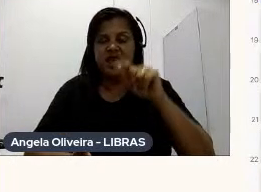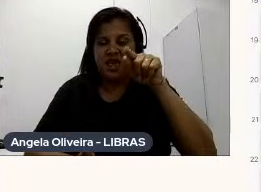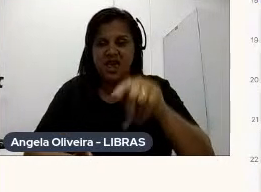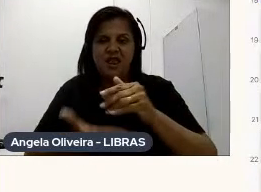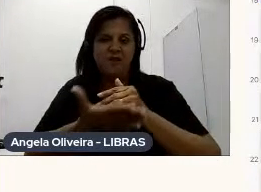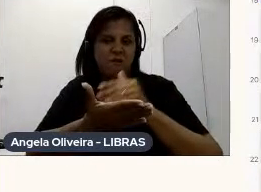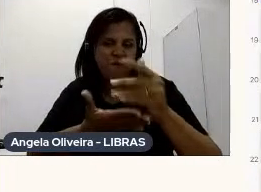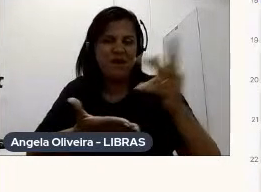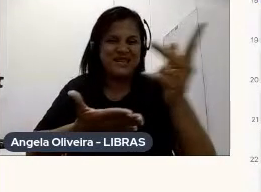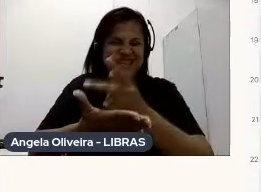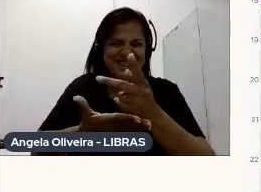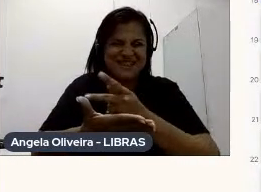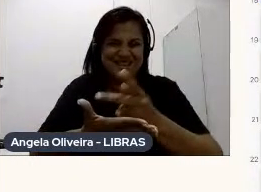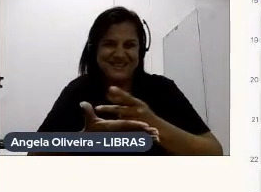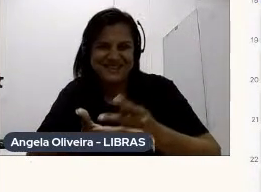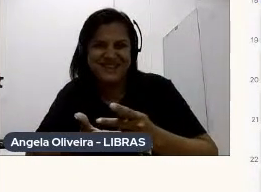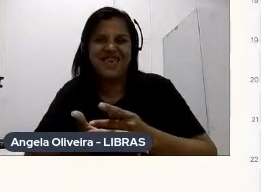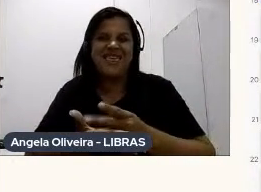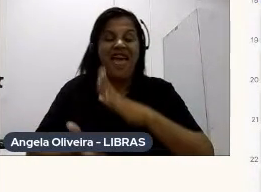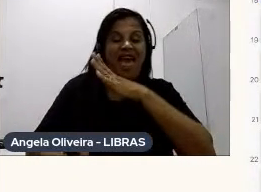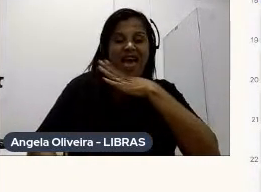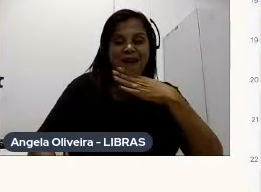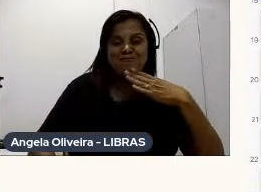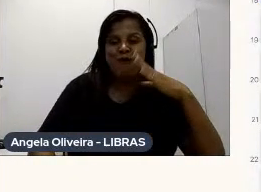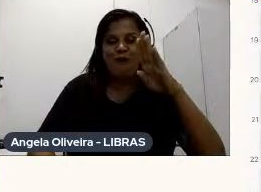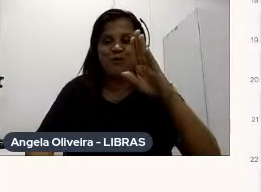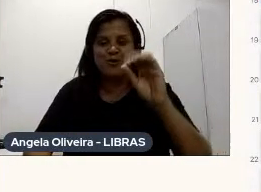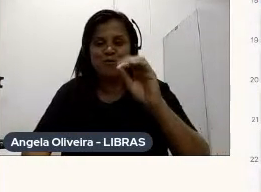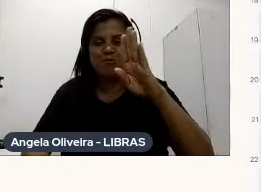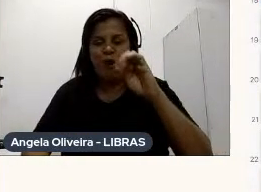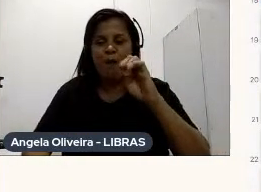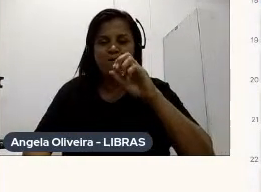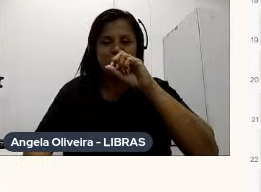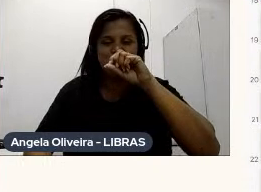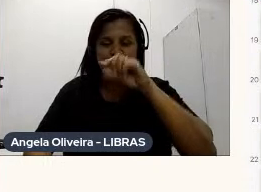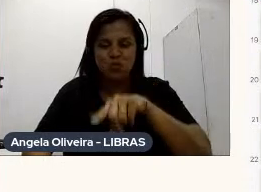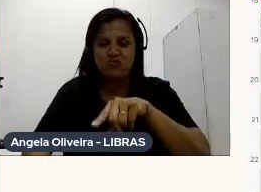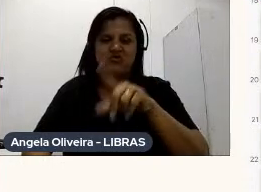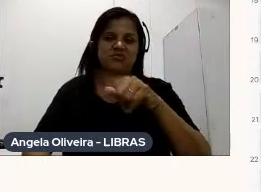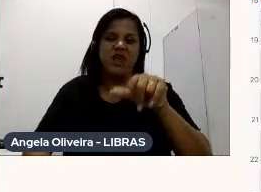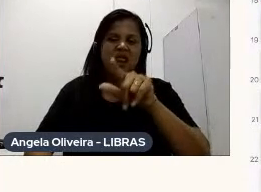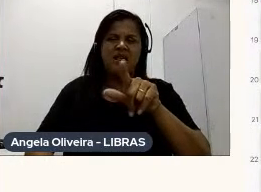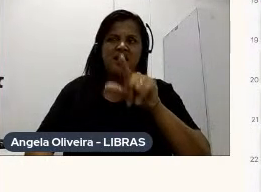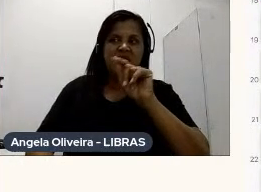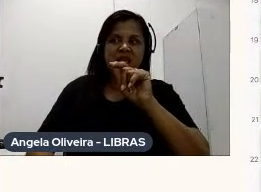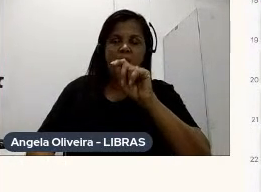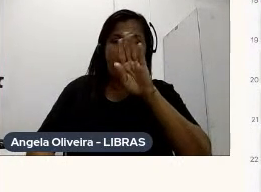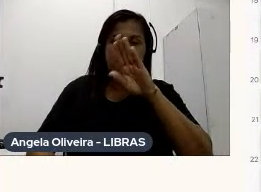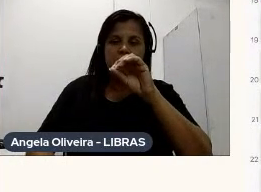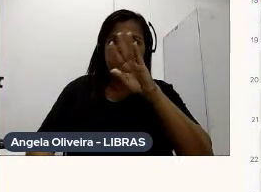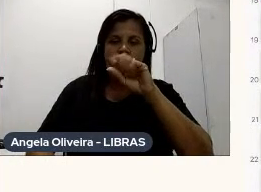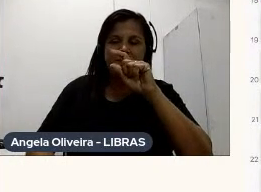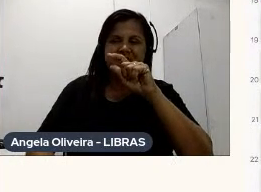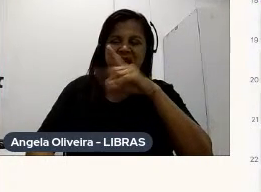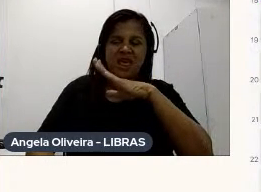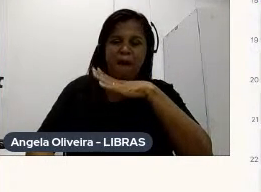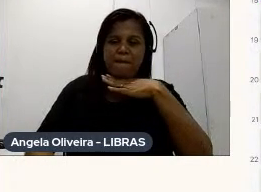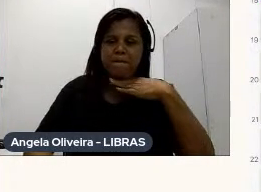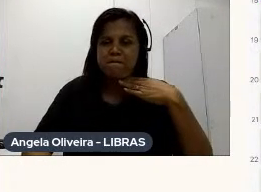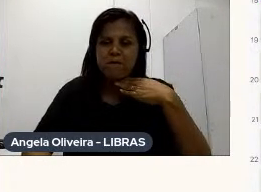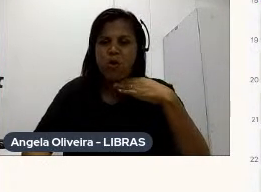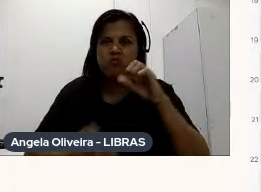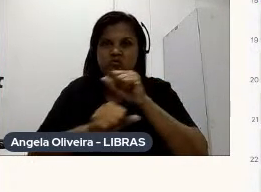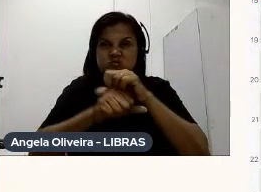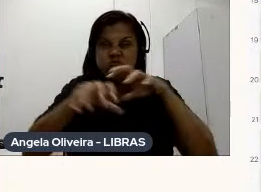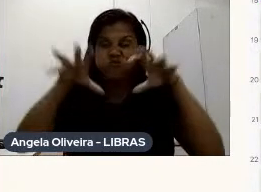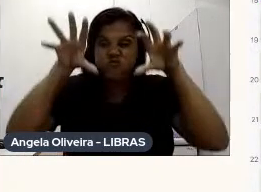desenhar A morte do Bob Cuspe Que o Bob Cuspe Seria morto Por monstros do pop